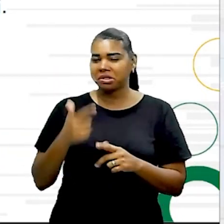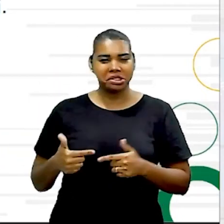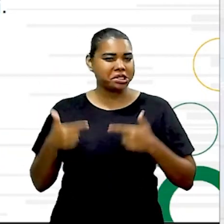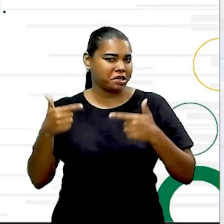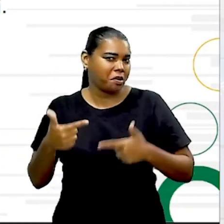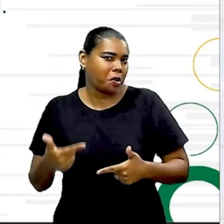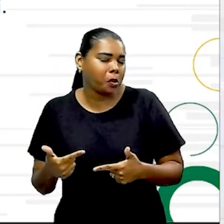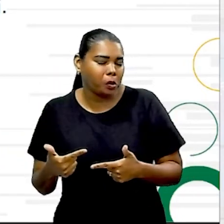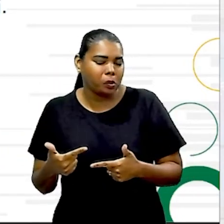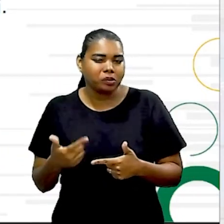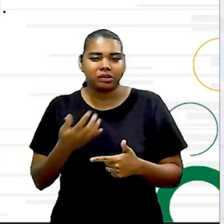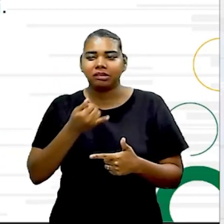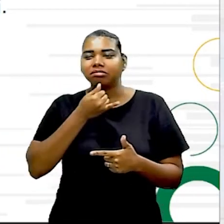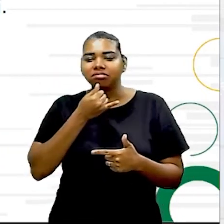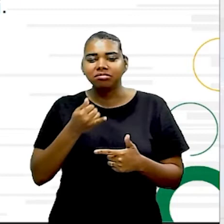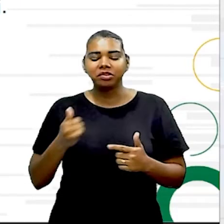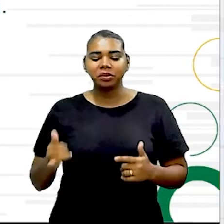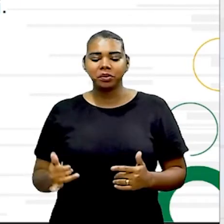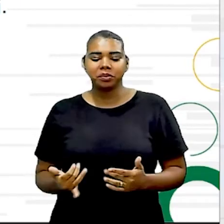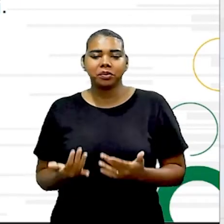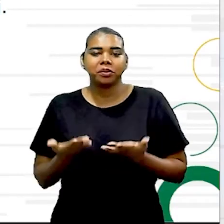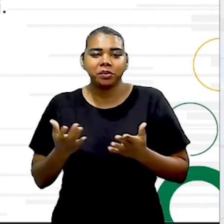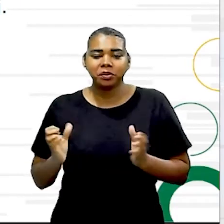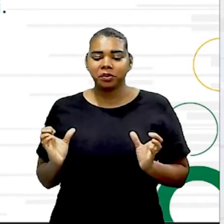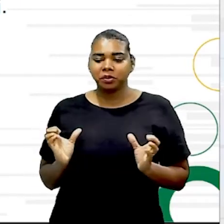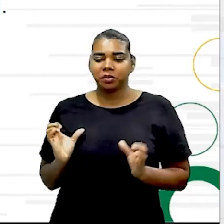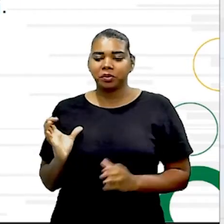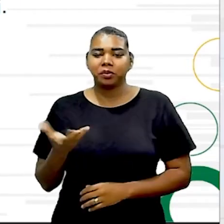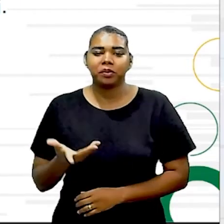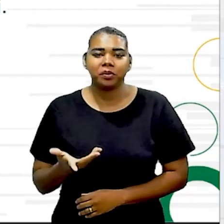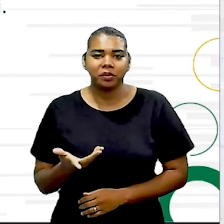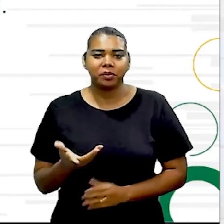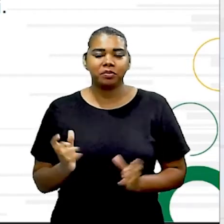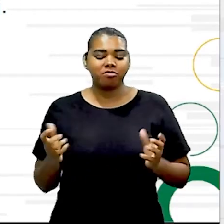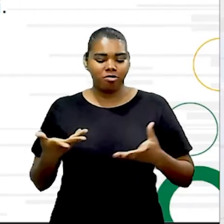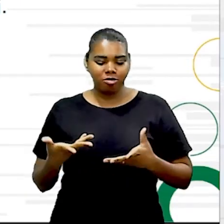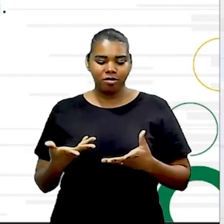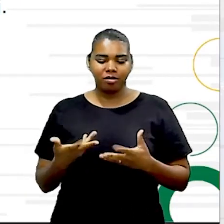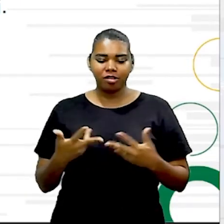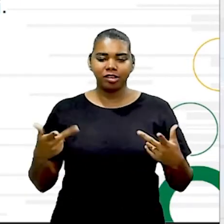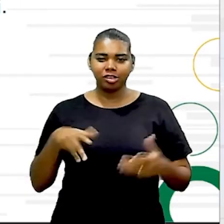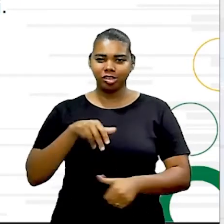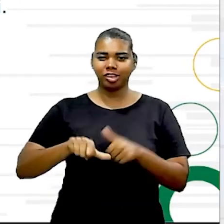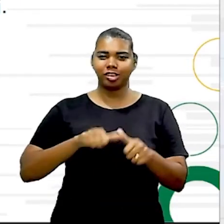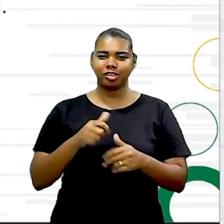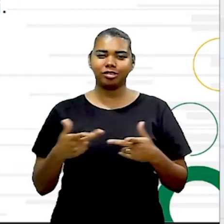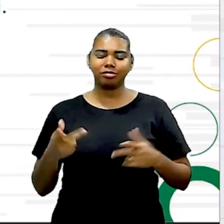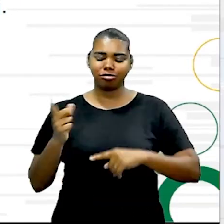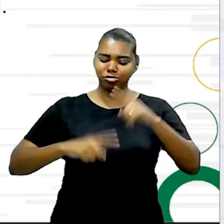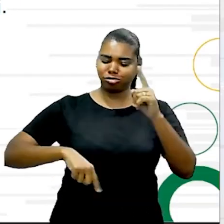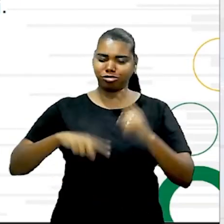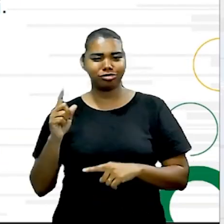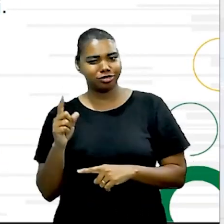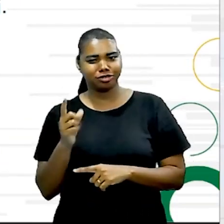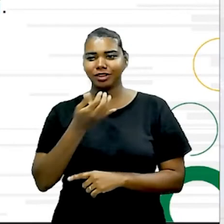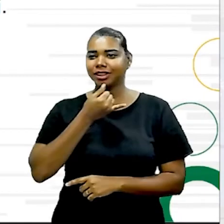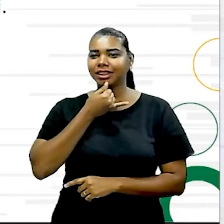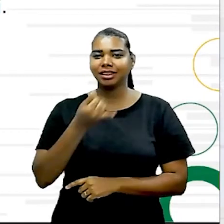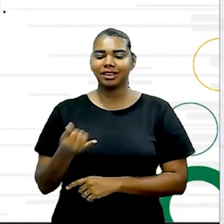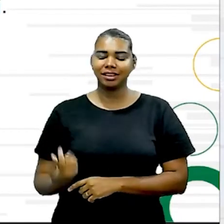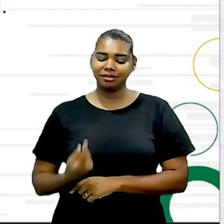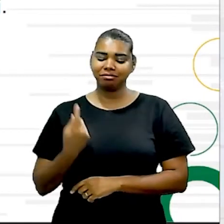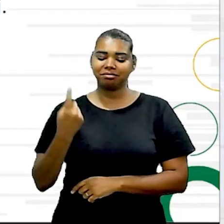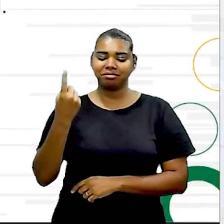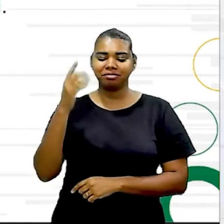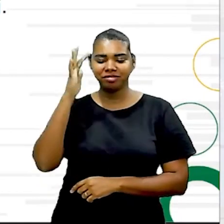Pode ser um impasse, uma motivação. Mas algo tem que mudar. Você tem um clímax. O ponto alto